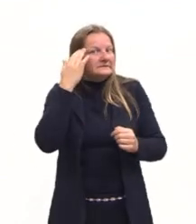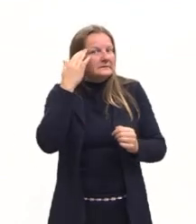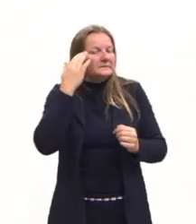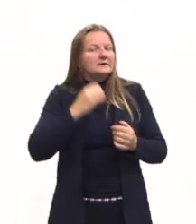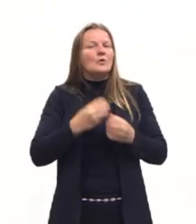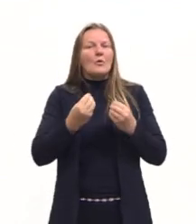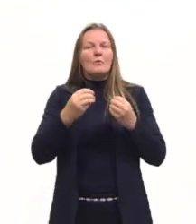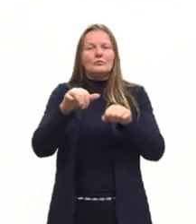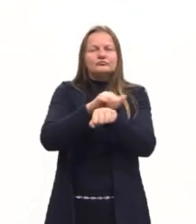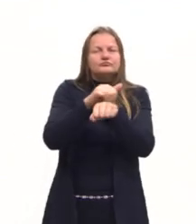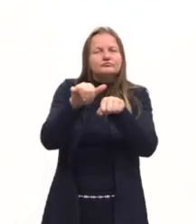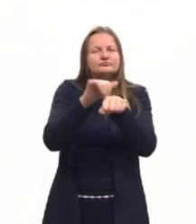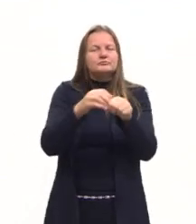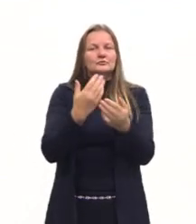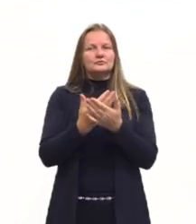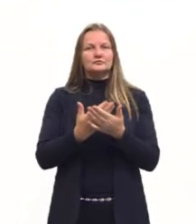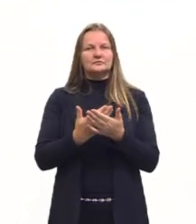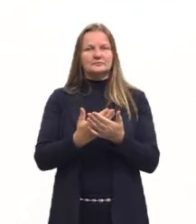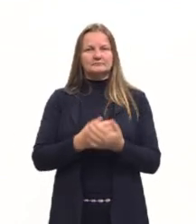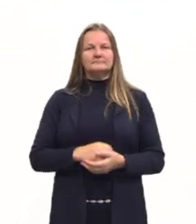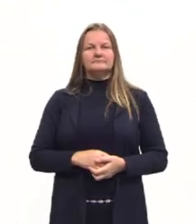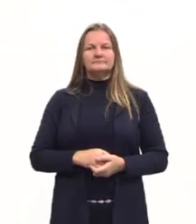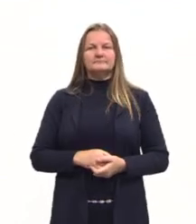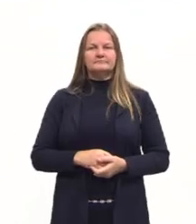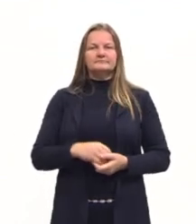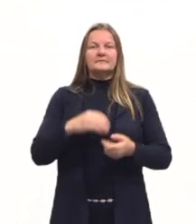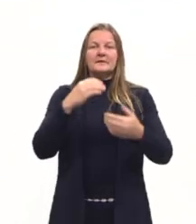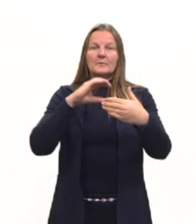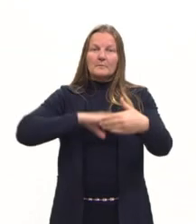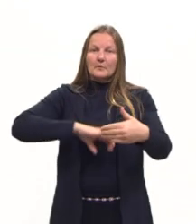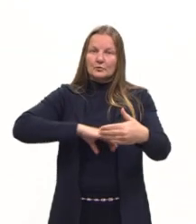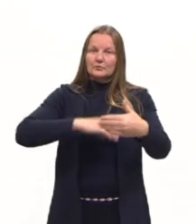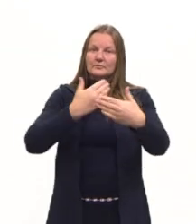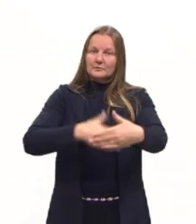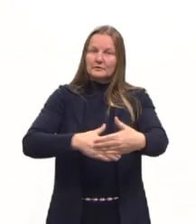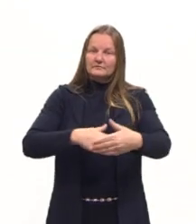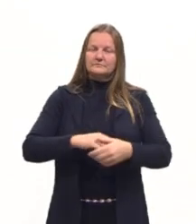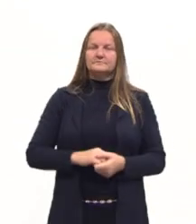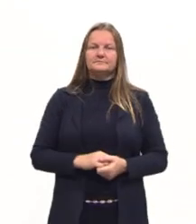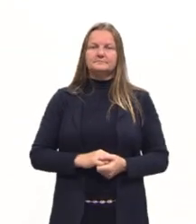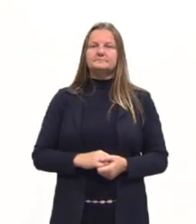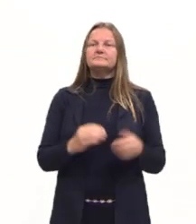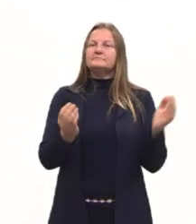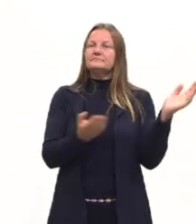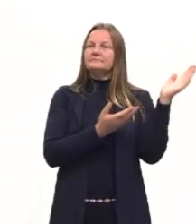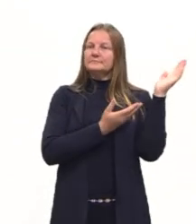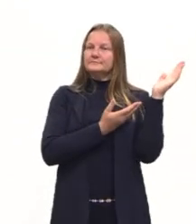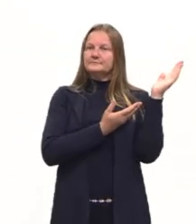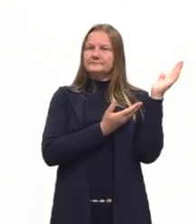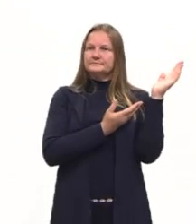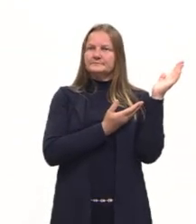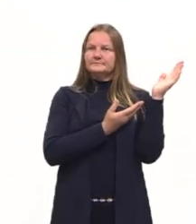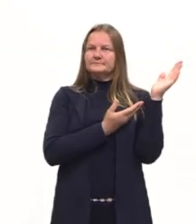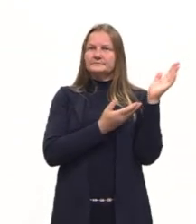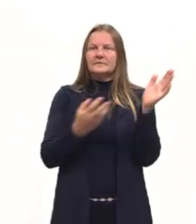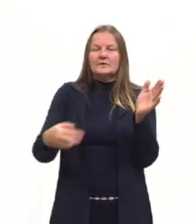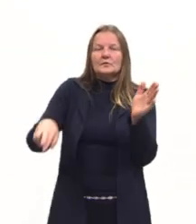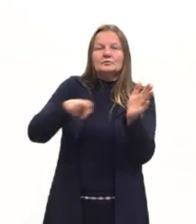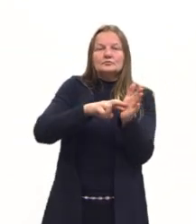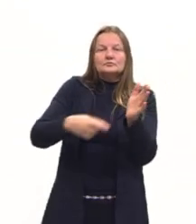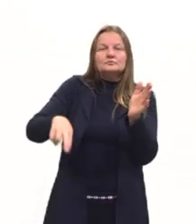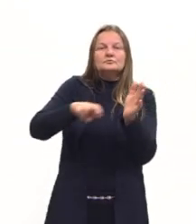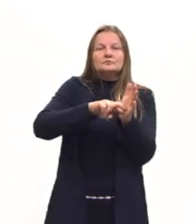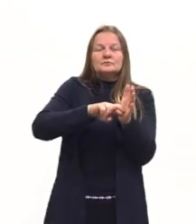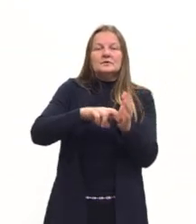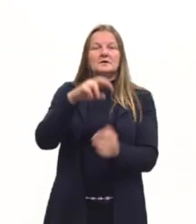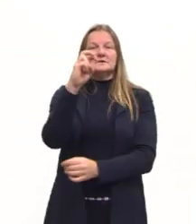como eu devo estudar então para essa prova de língua portuguesa. E eu retomei com vocês os